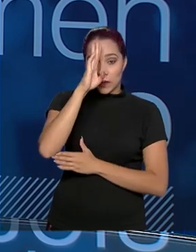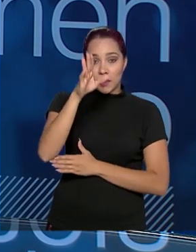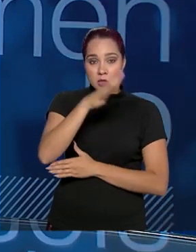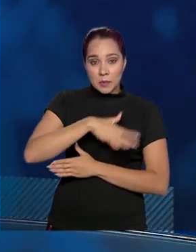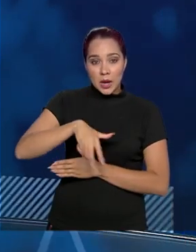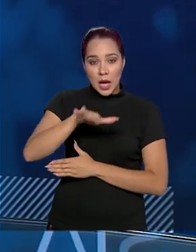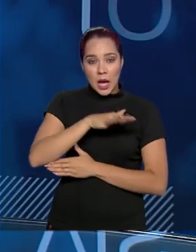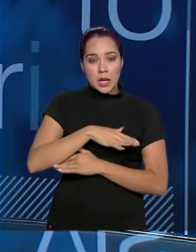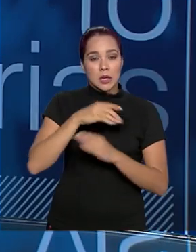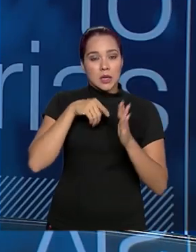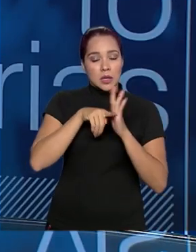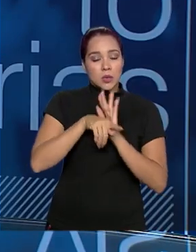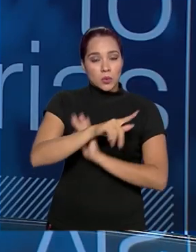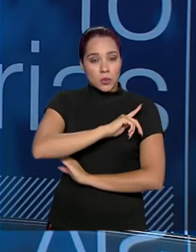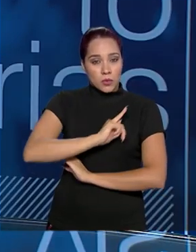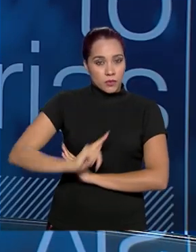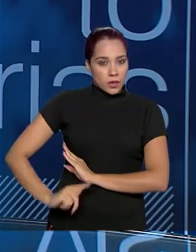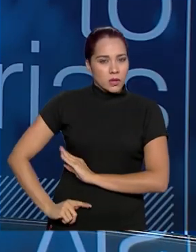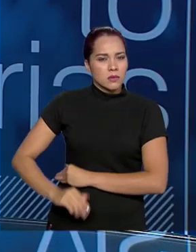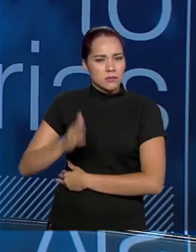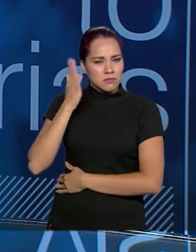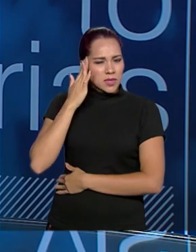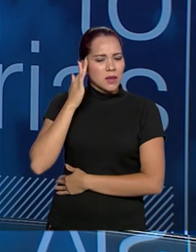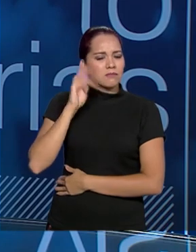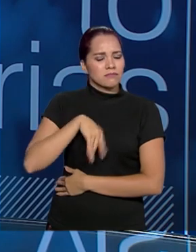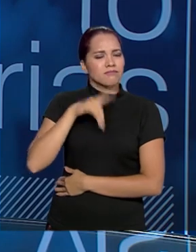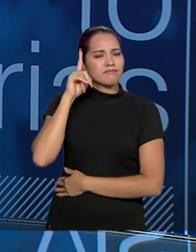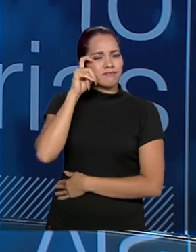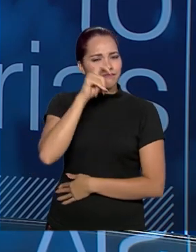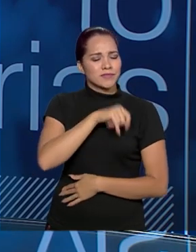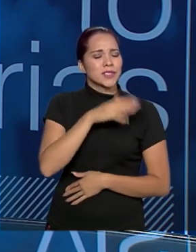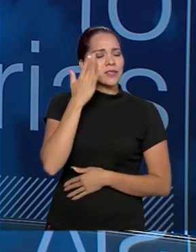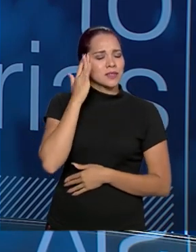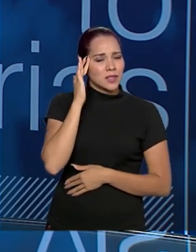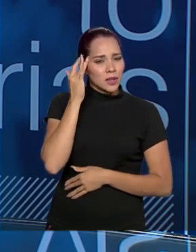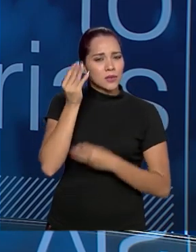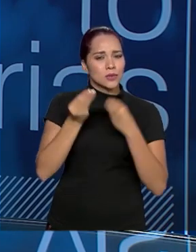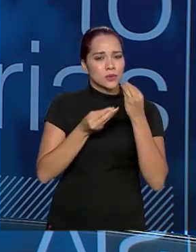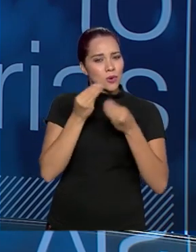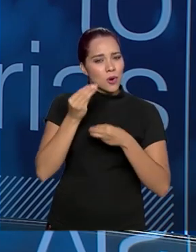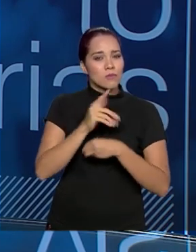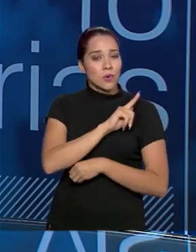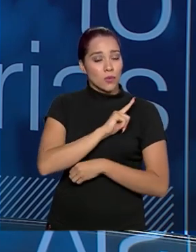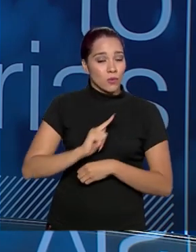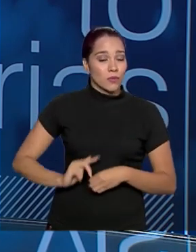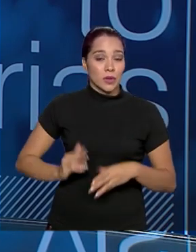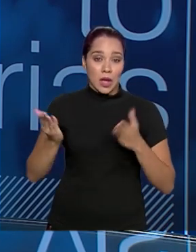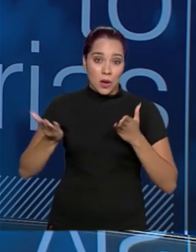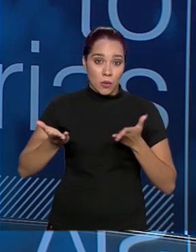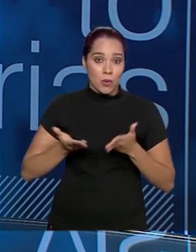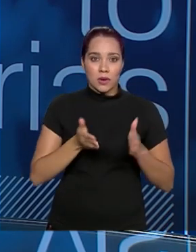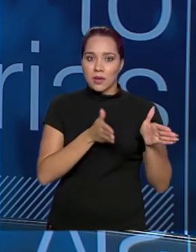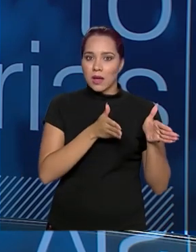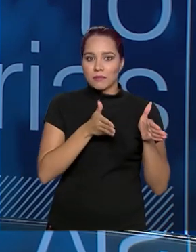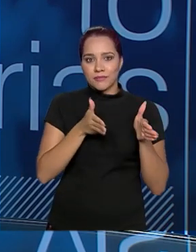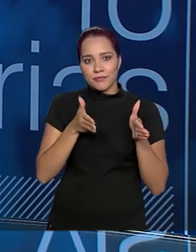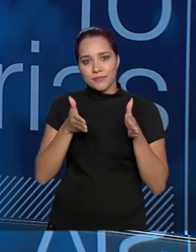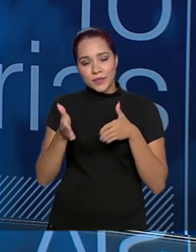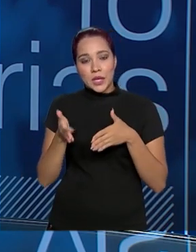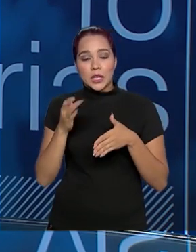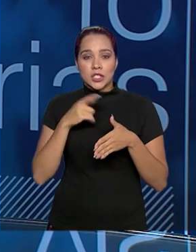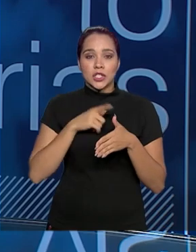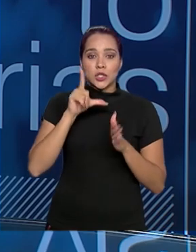a finalística, o governo federal. A gente sabe que é uma coisa complicada. A gente também entende a situação que o governo está de